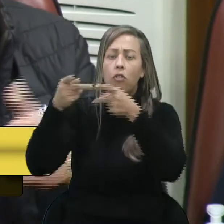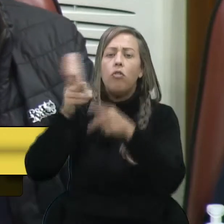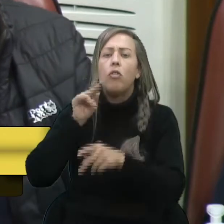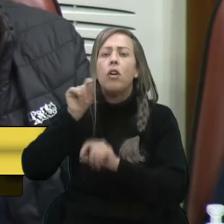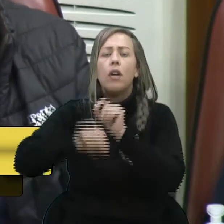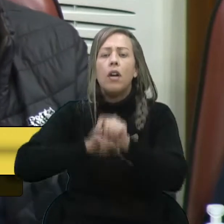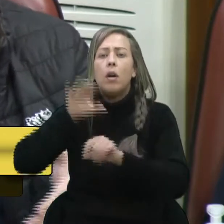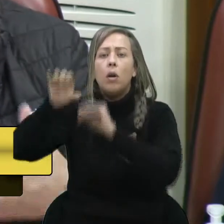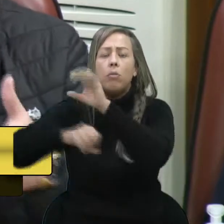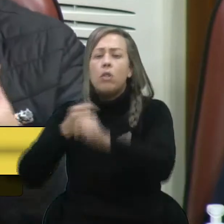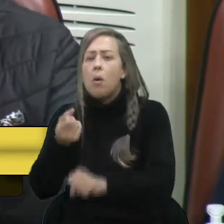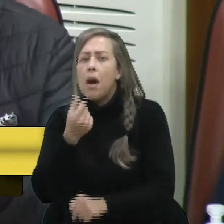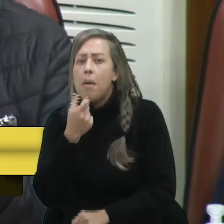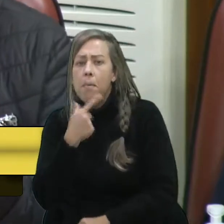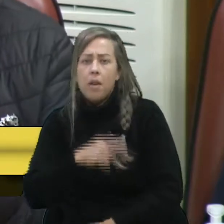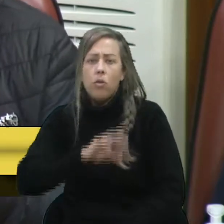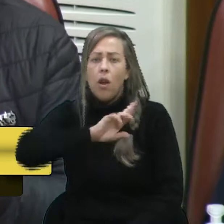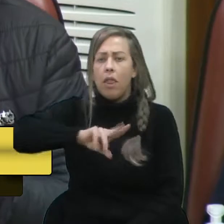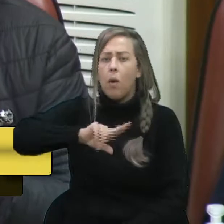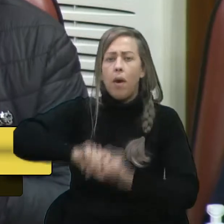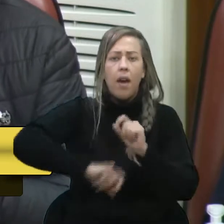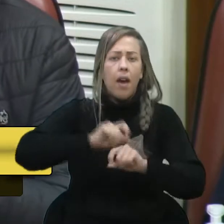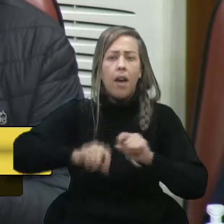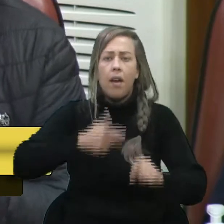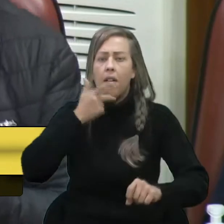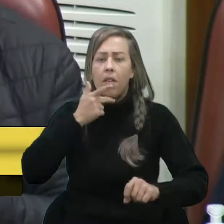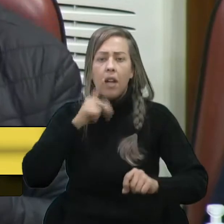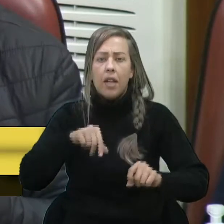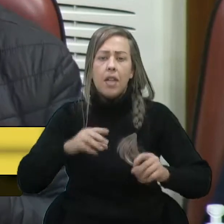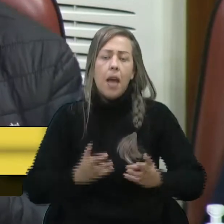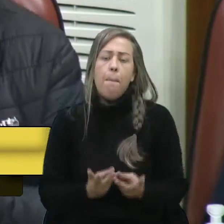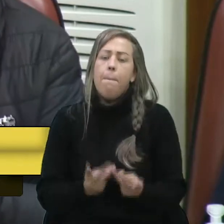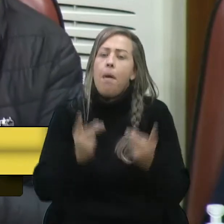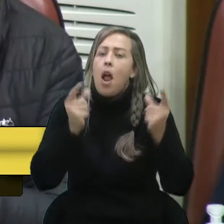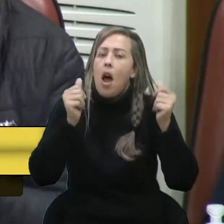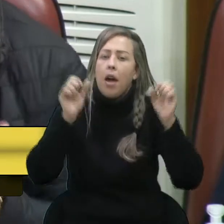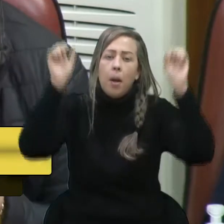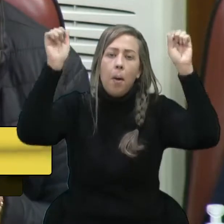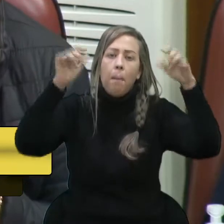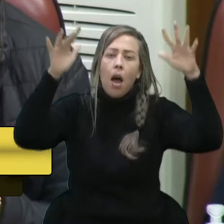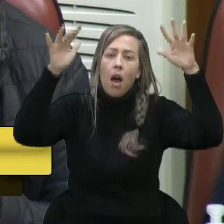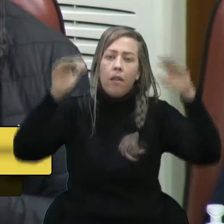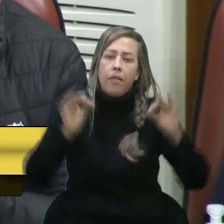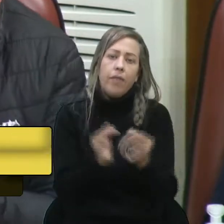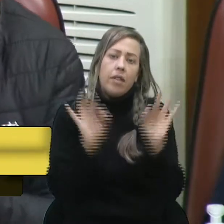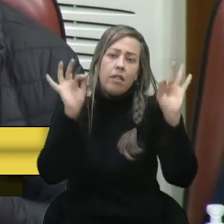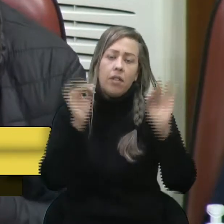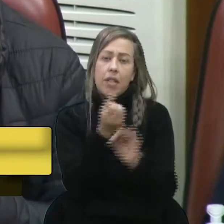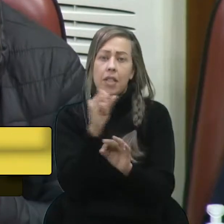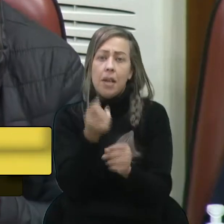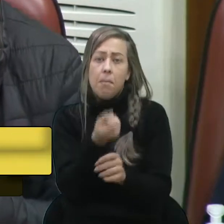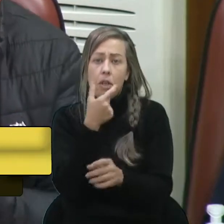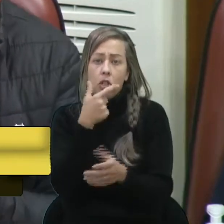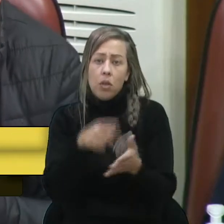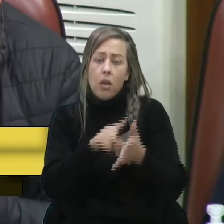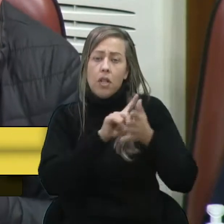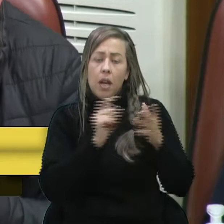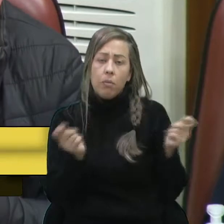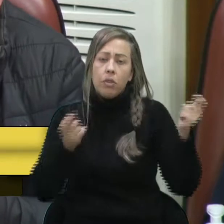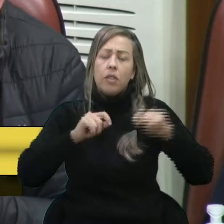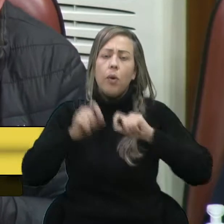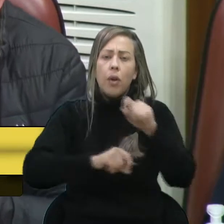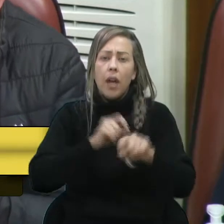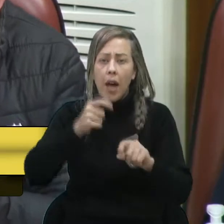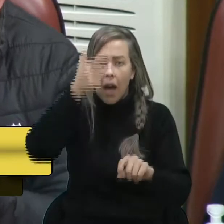uma medicação. Não é que vai, ninguém disse aqui que é milagrosa, mas que talvez, se medicando, possa que